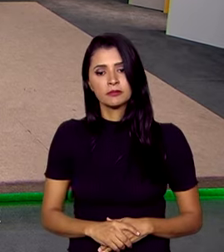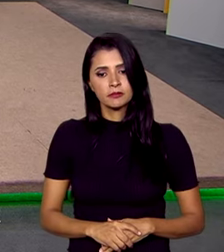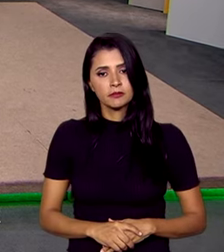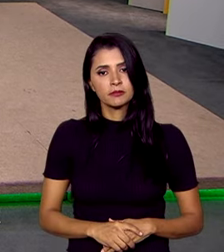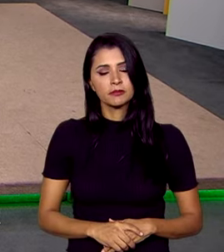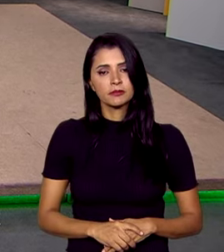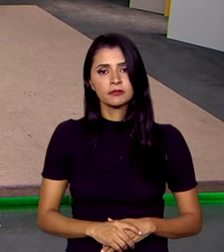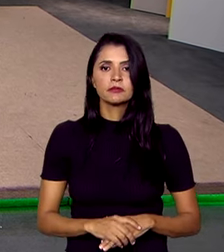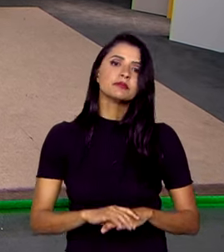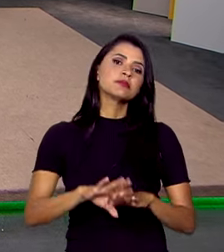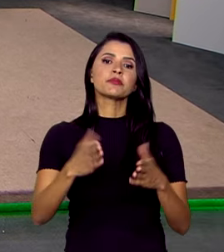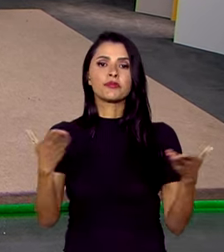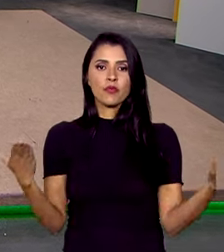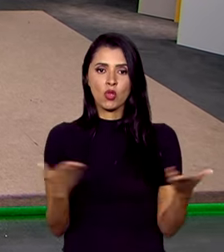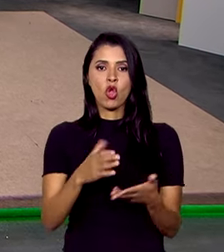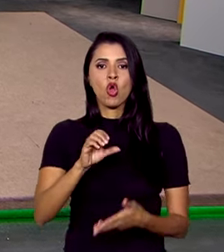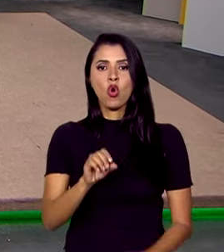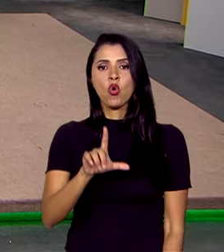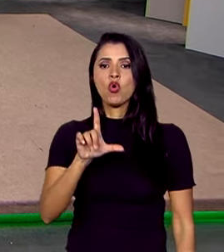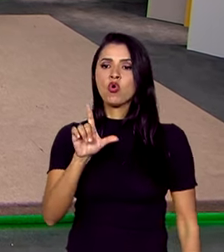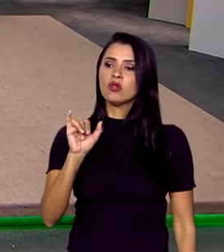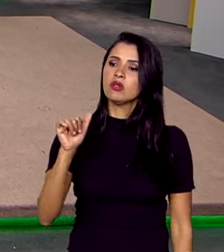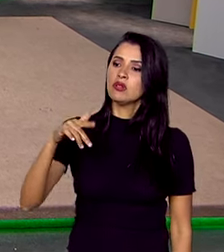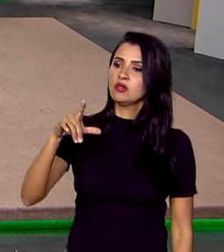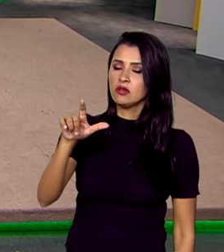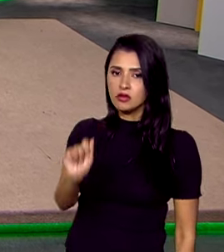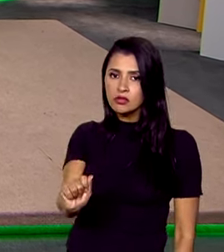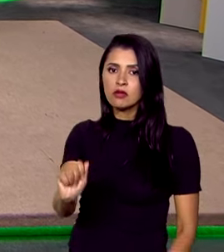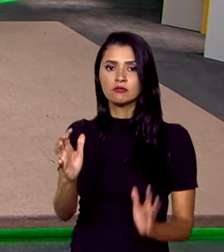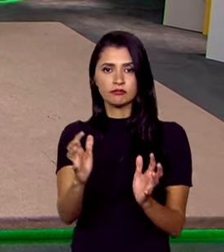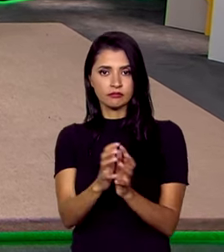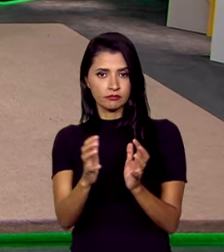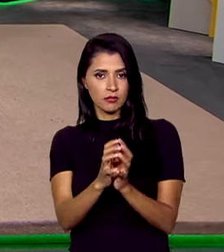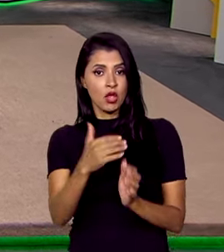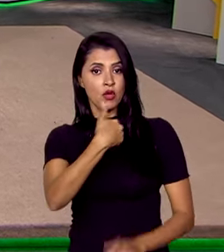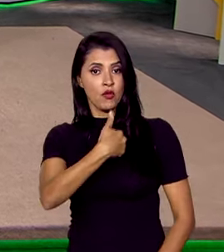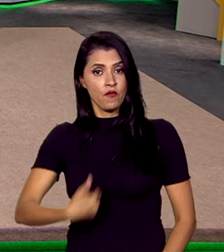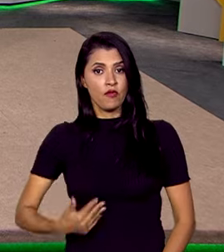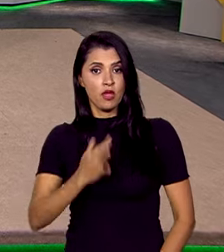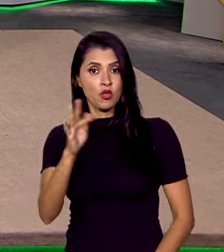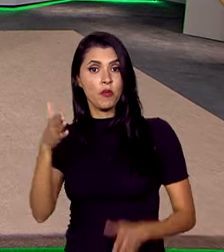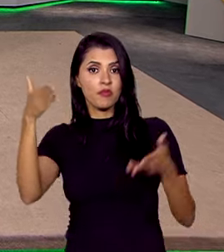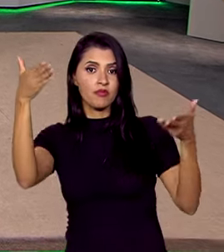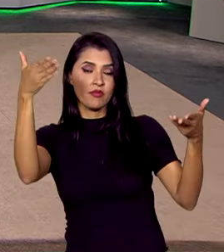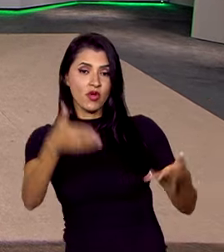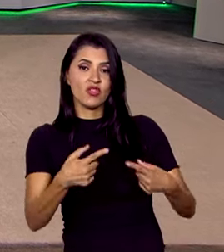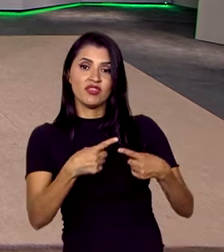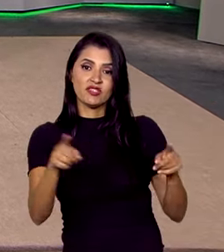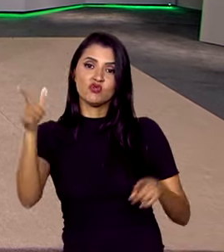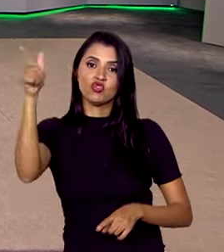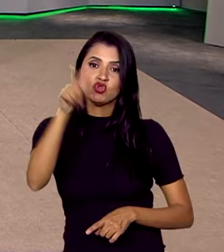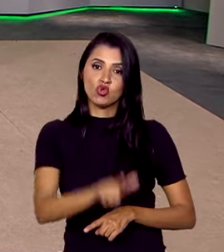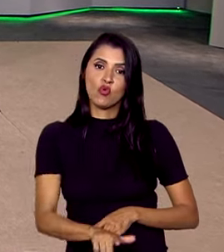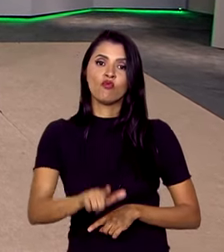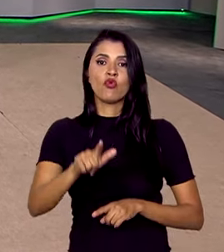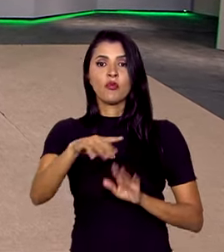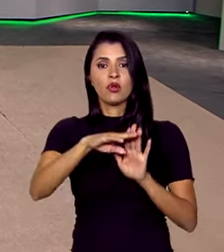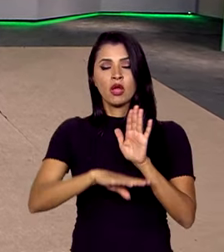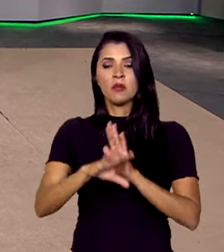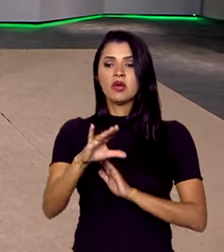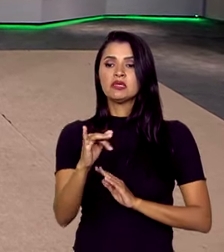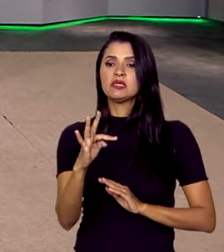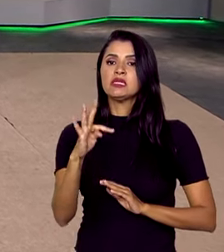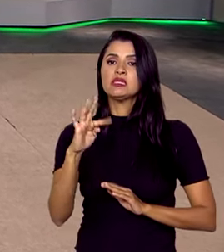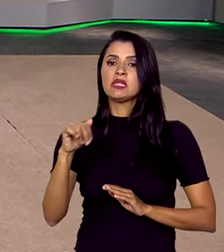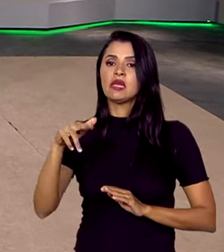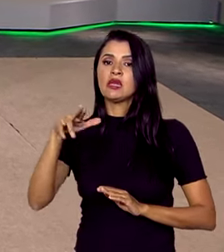E hoje em Olinda, Pernambuco, o governo federal participou da reinauguração do programa Cisternas, que estava